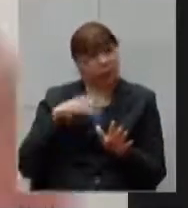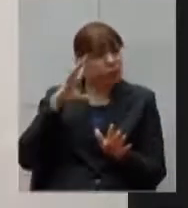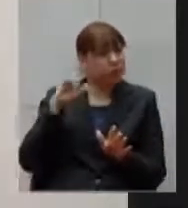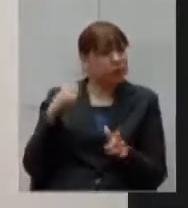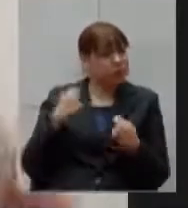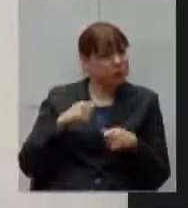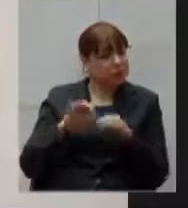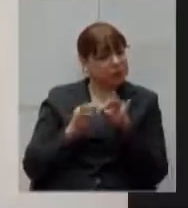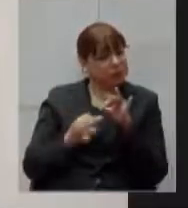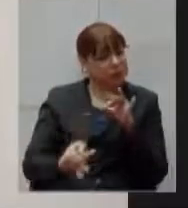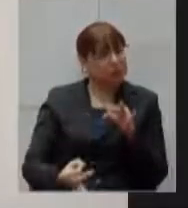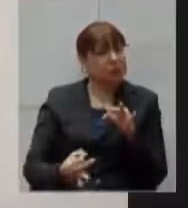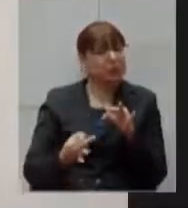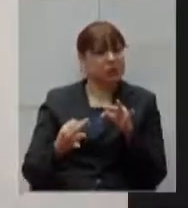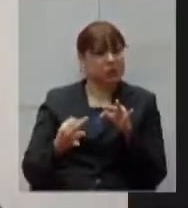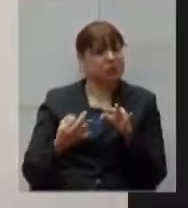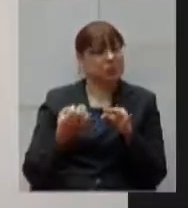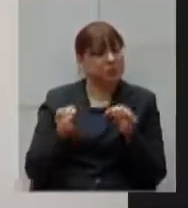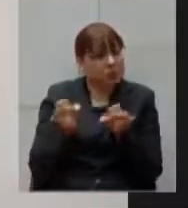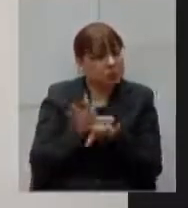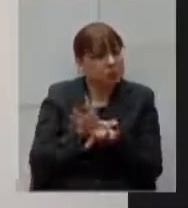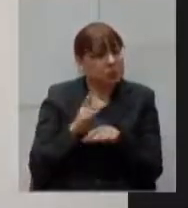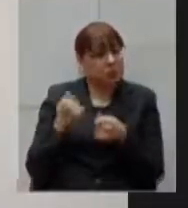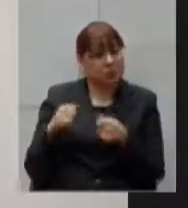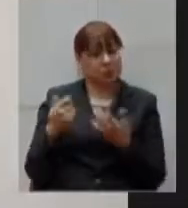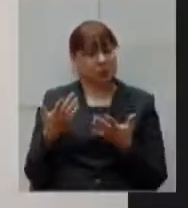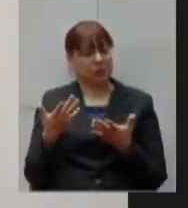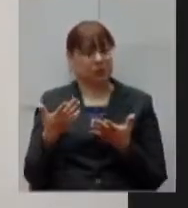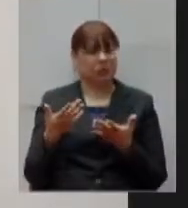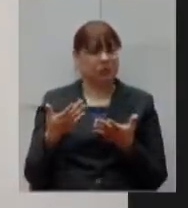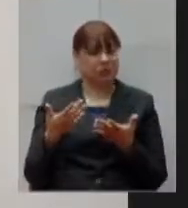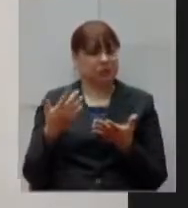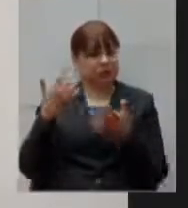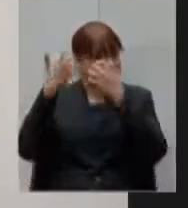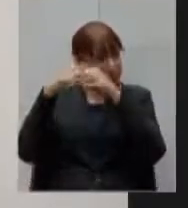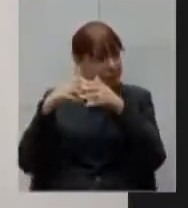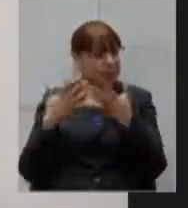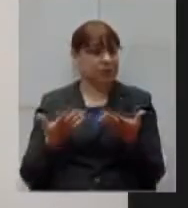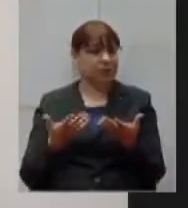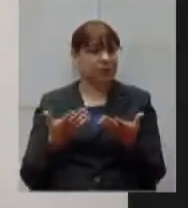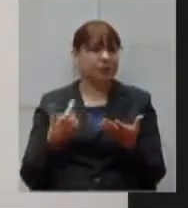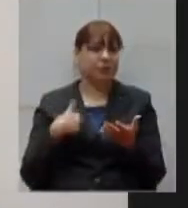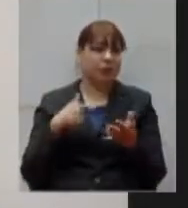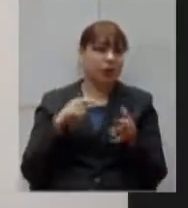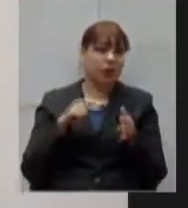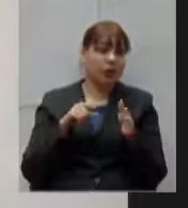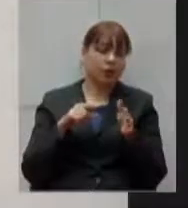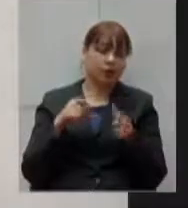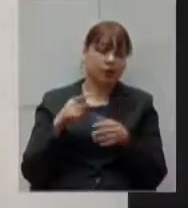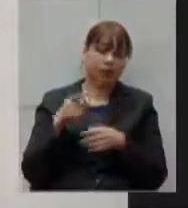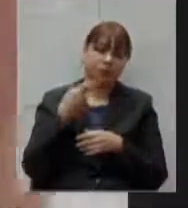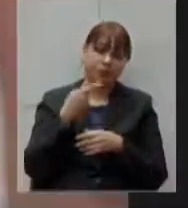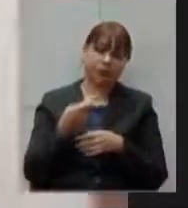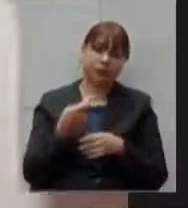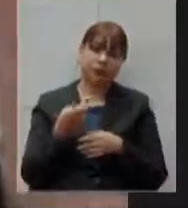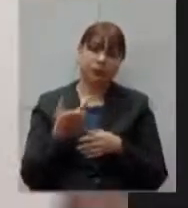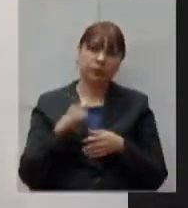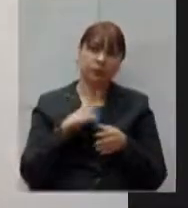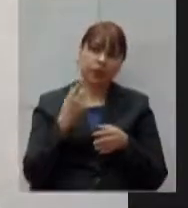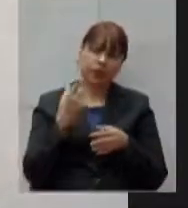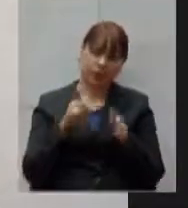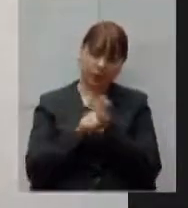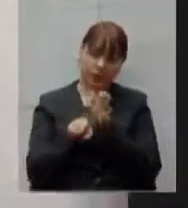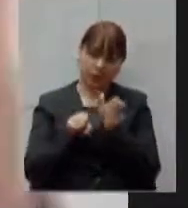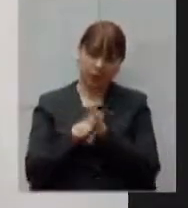mais global até para a gente avançar nesse momento e aí em cima disso eu vou tratar de dois blocos aqui de perguntas